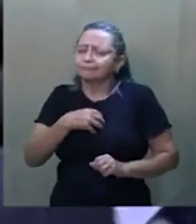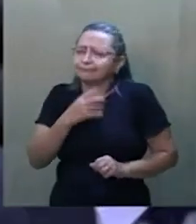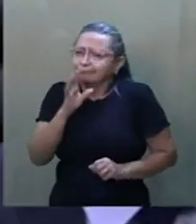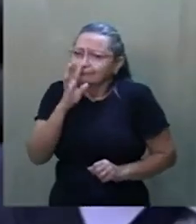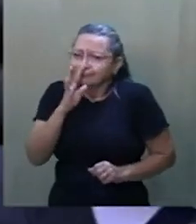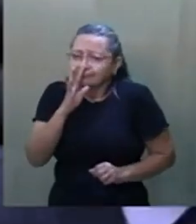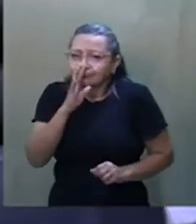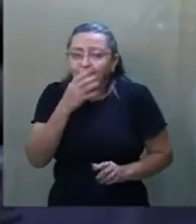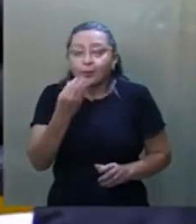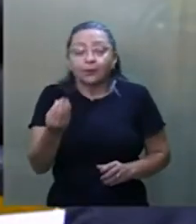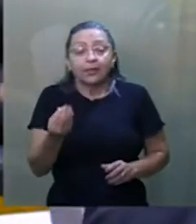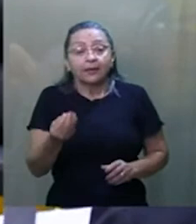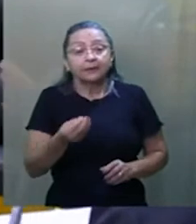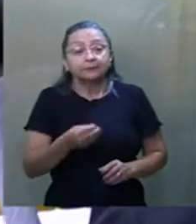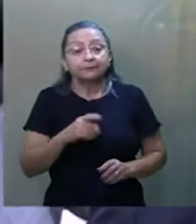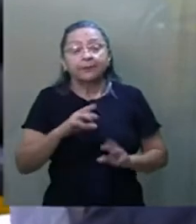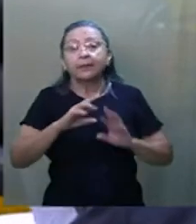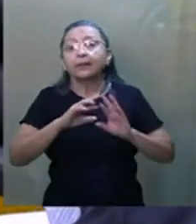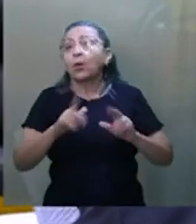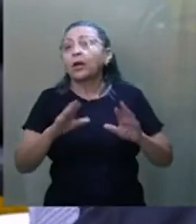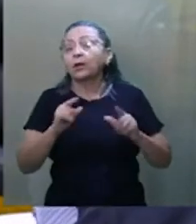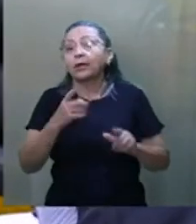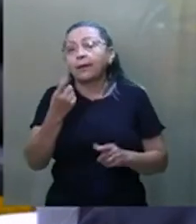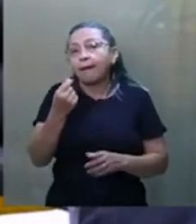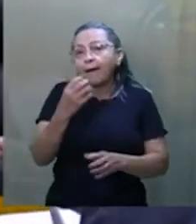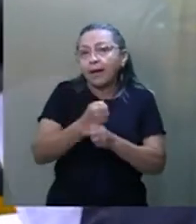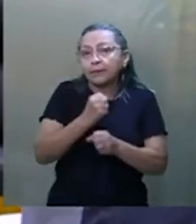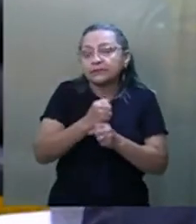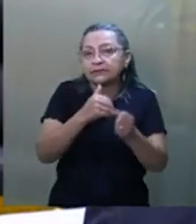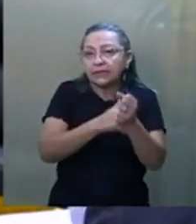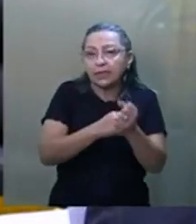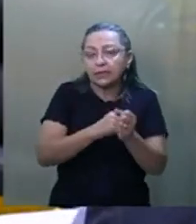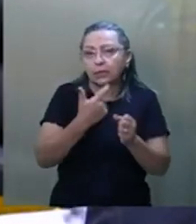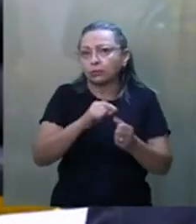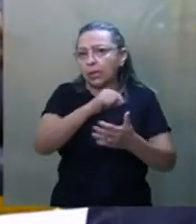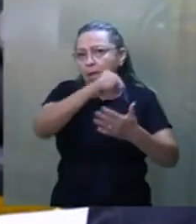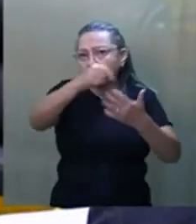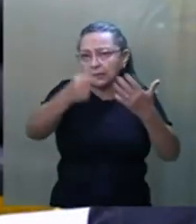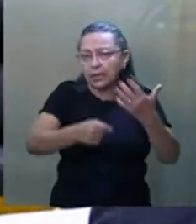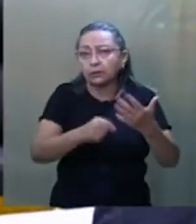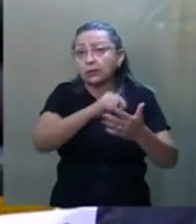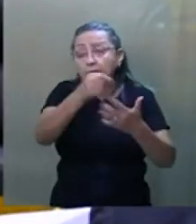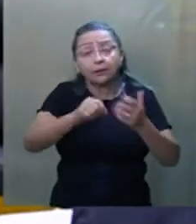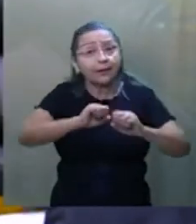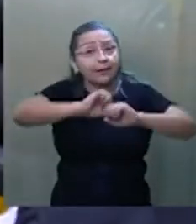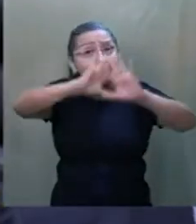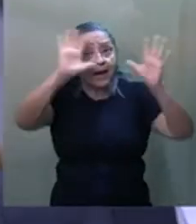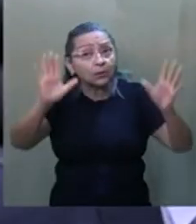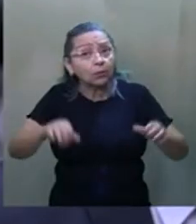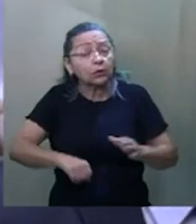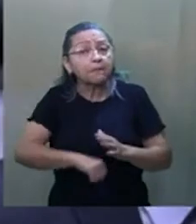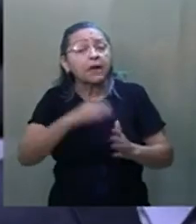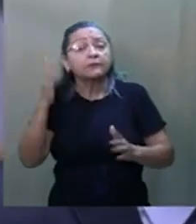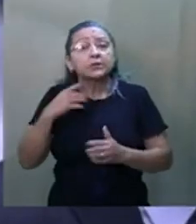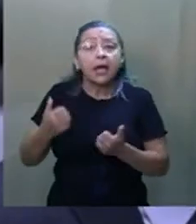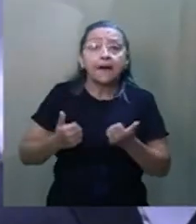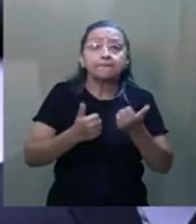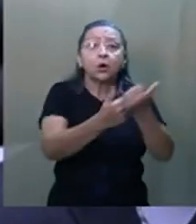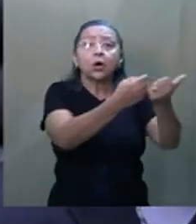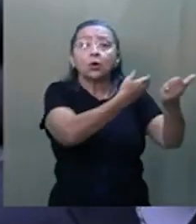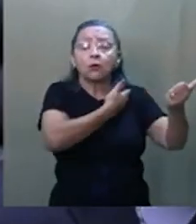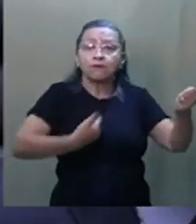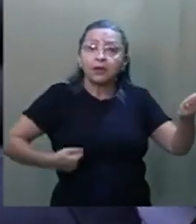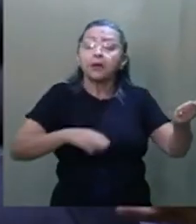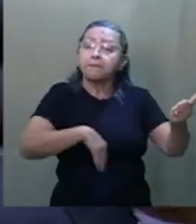admiração, colocou, que não é que a emenda do orçamento secreto não tenha critério. O critério é muito claro. Quanto mais você apoia o governo, mais